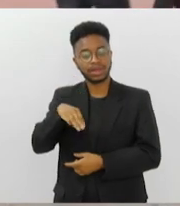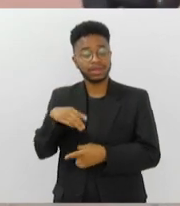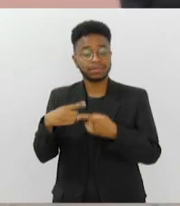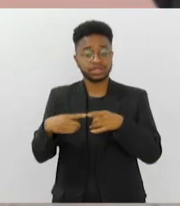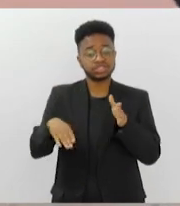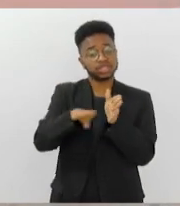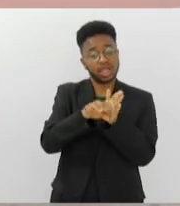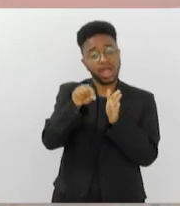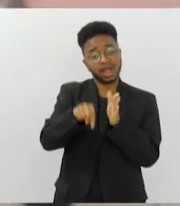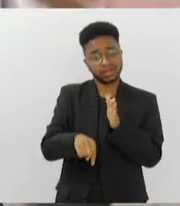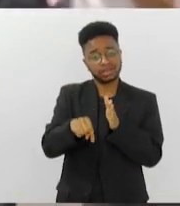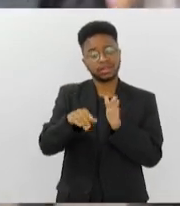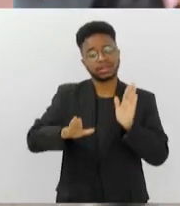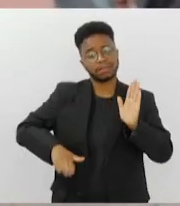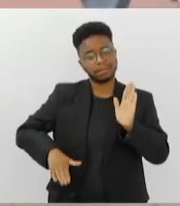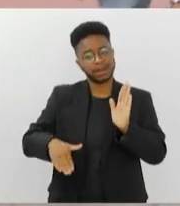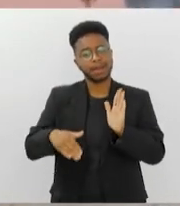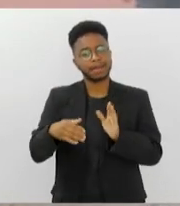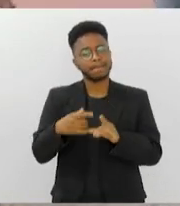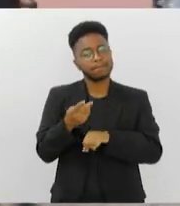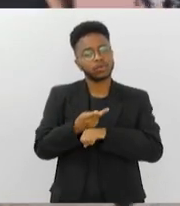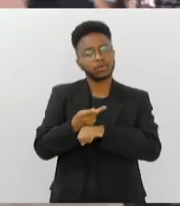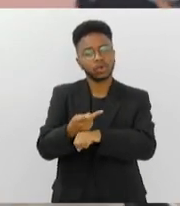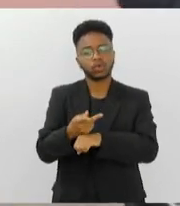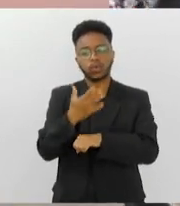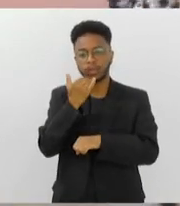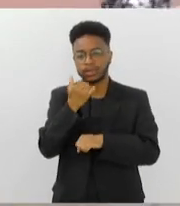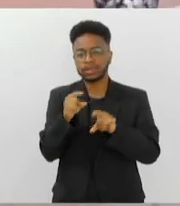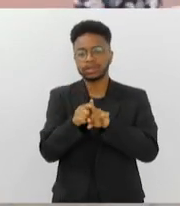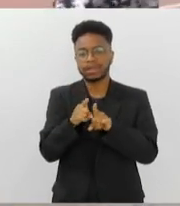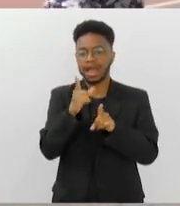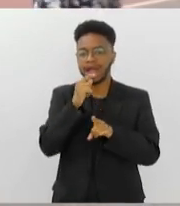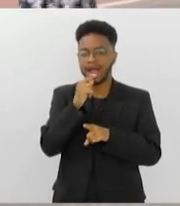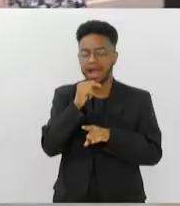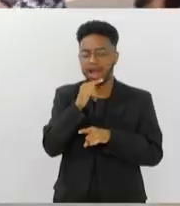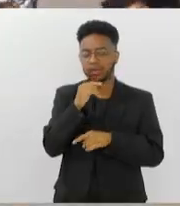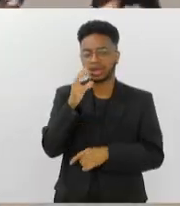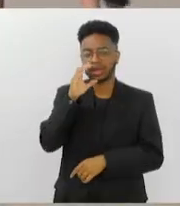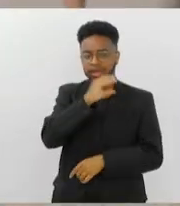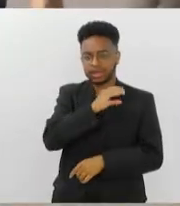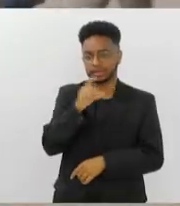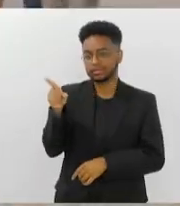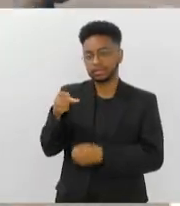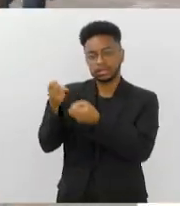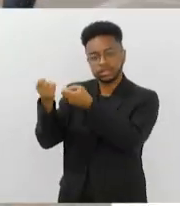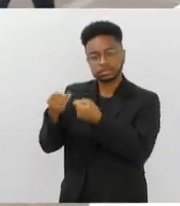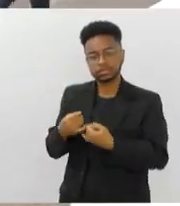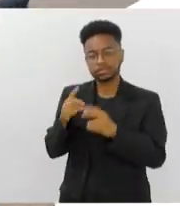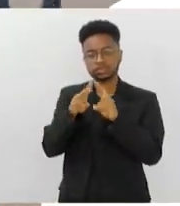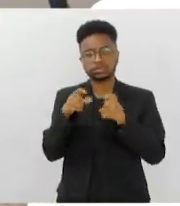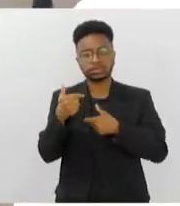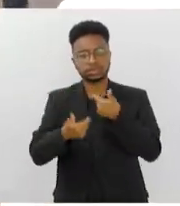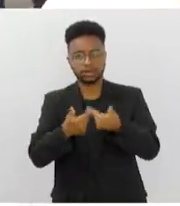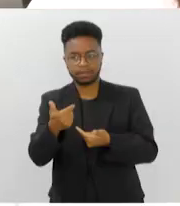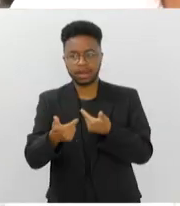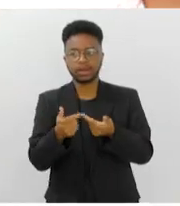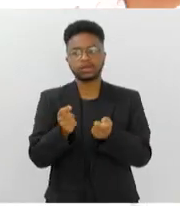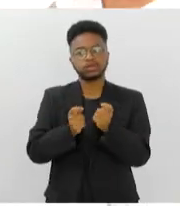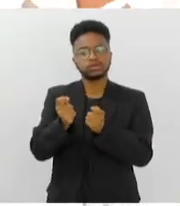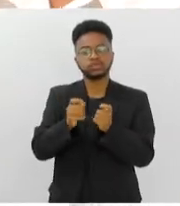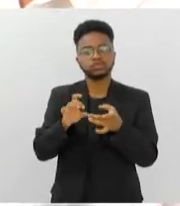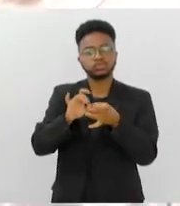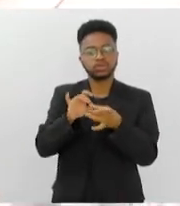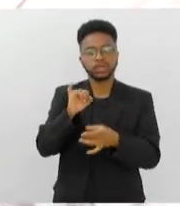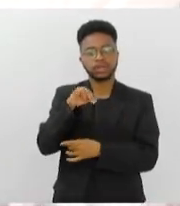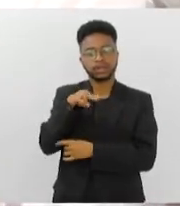costa em busca de comida, em busca de correntes mais quentes. Quem vai falar um pouquinho pra gente sobre esse trabalho é o que? Kleber Ferreira, que é gerente de fauna do INEA. Bom dia,